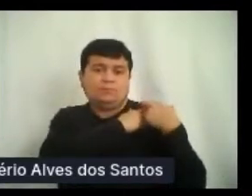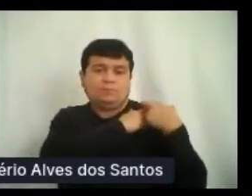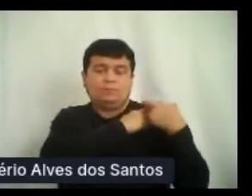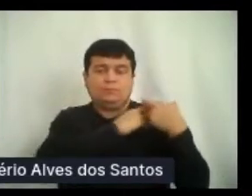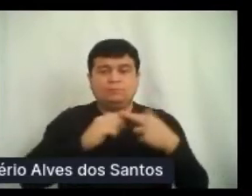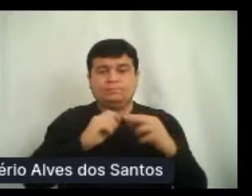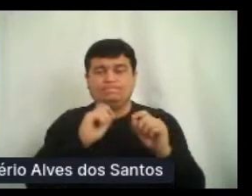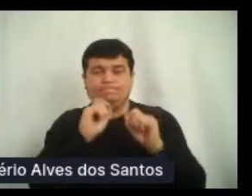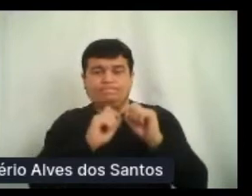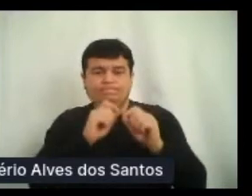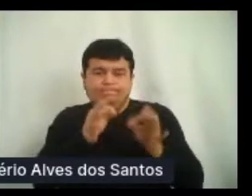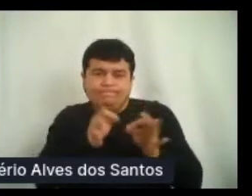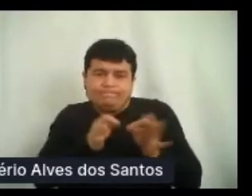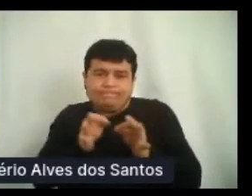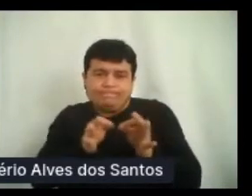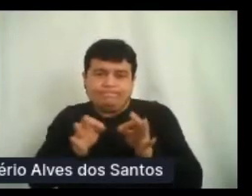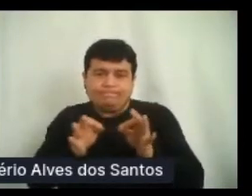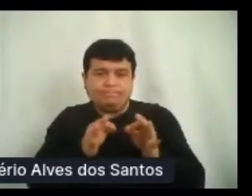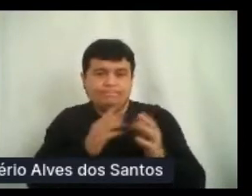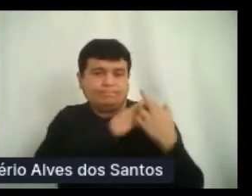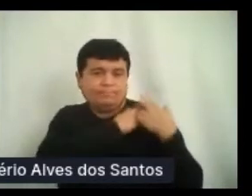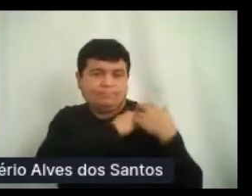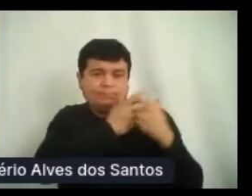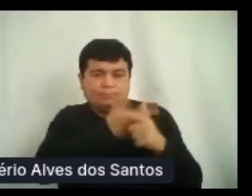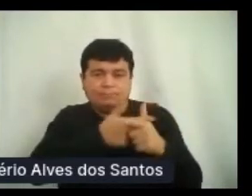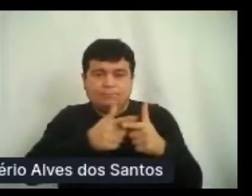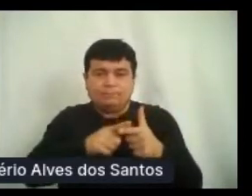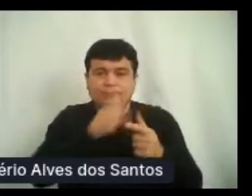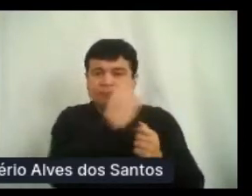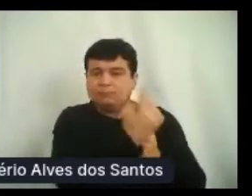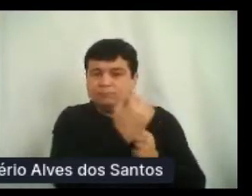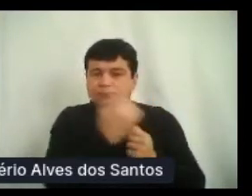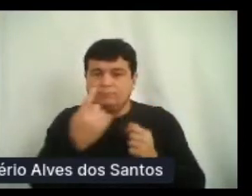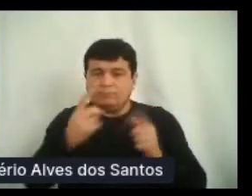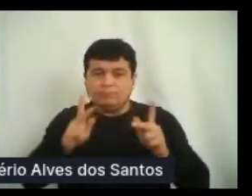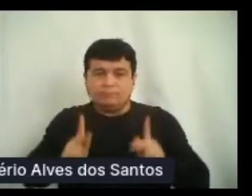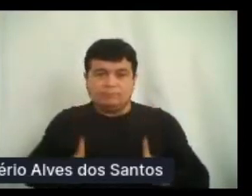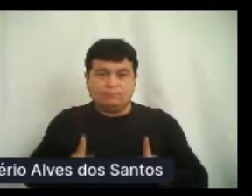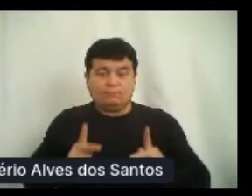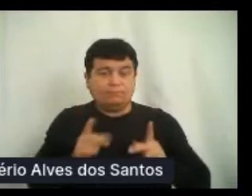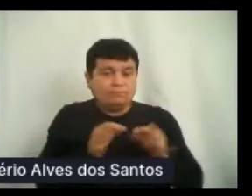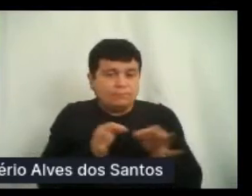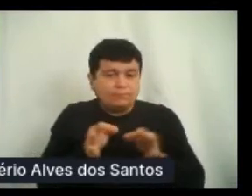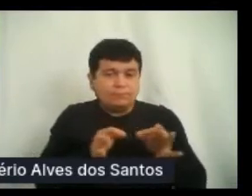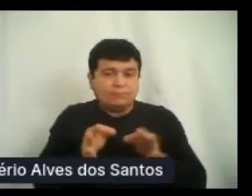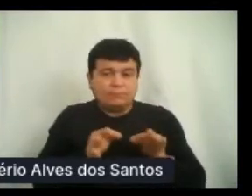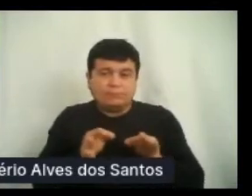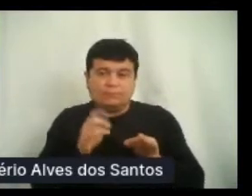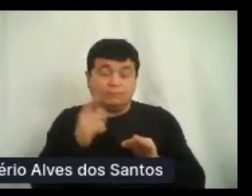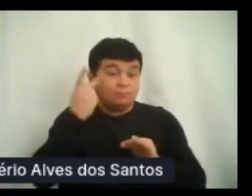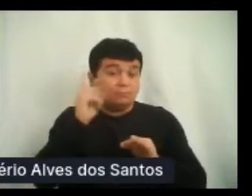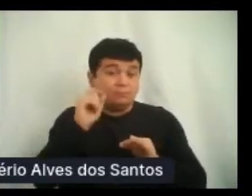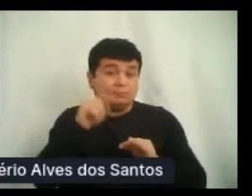divisão de tarefas e tudo mais, nos preparando para proporcionar a todos vocês um evento presencial incrível,